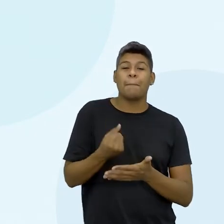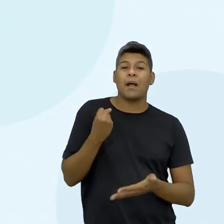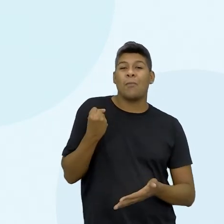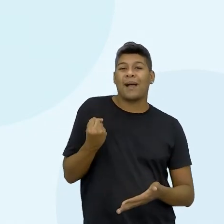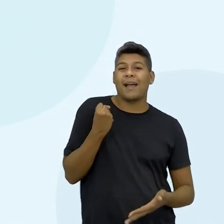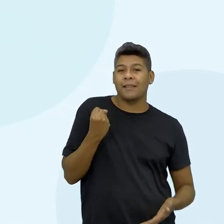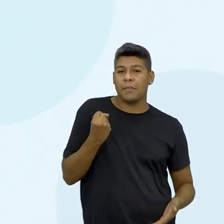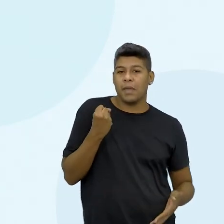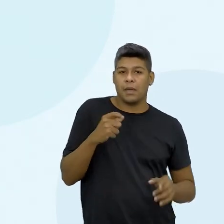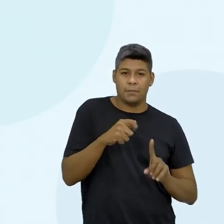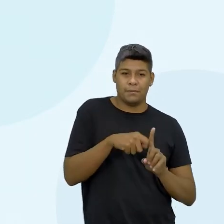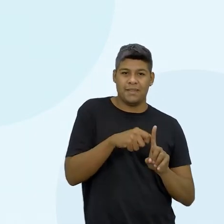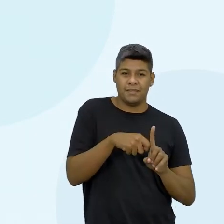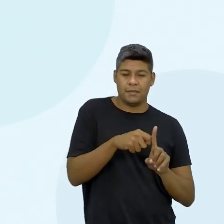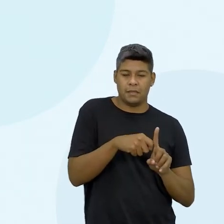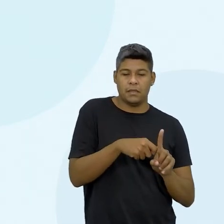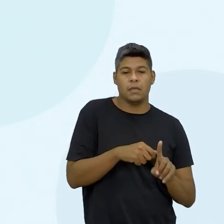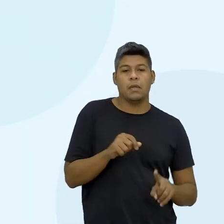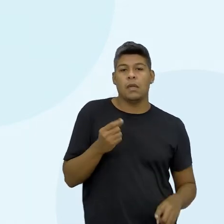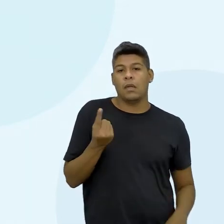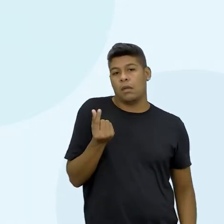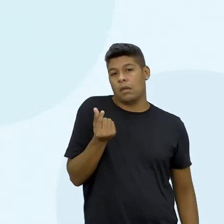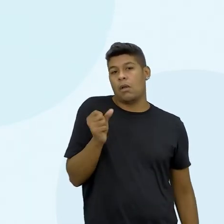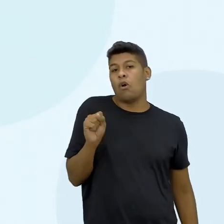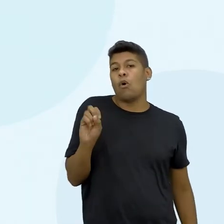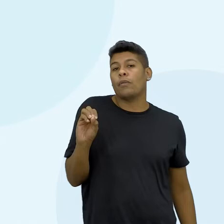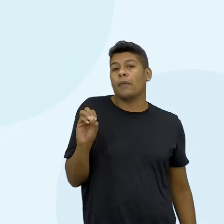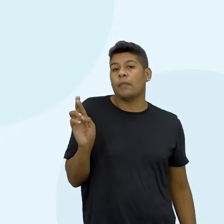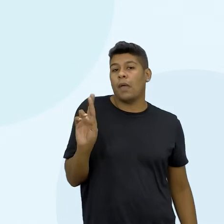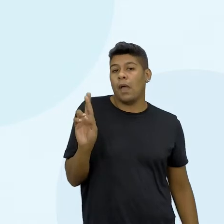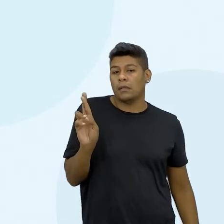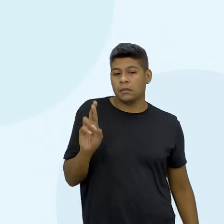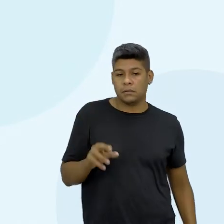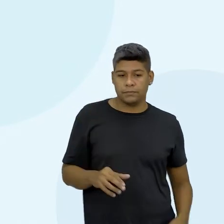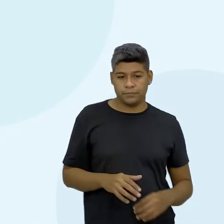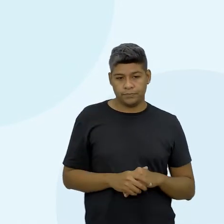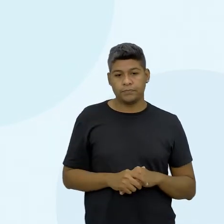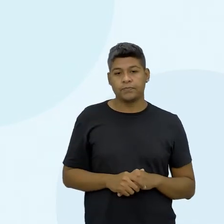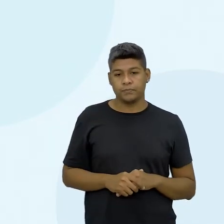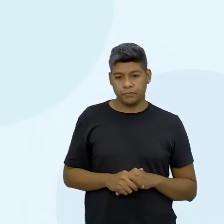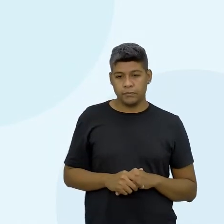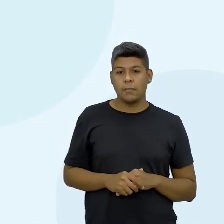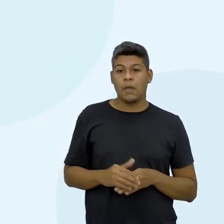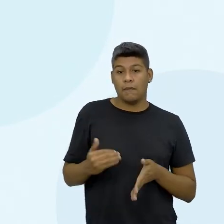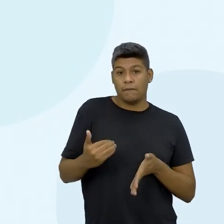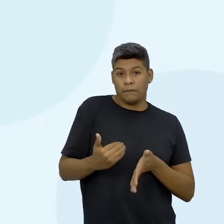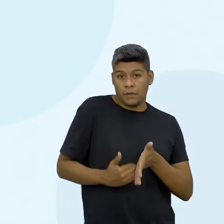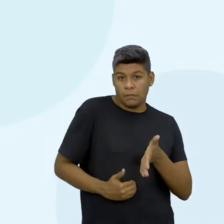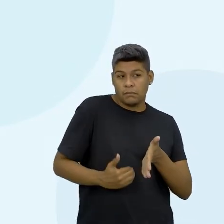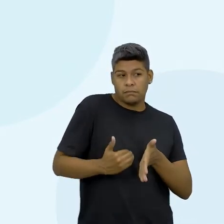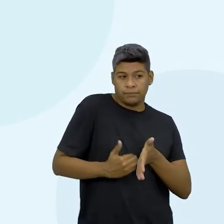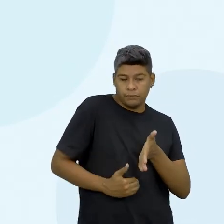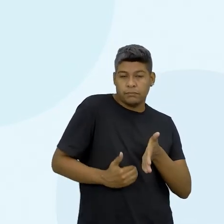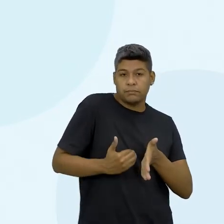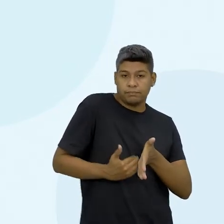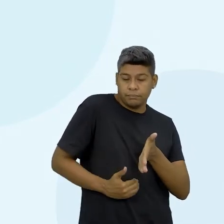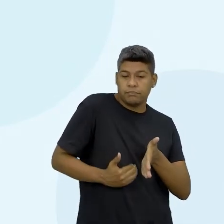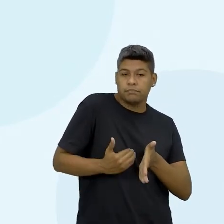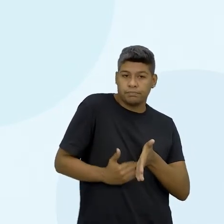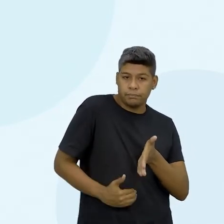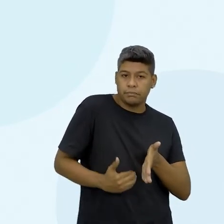academia por R$ 80. Então, desses R$.080 que ela ganhou,